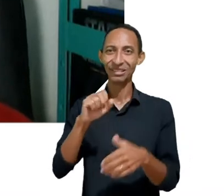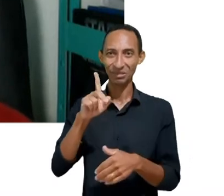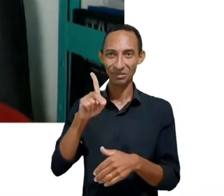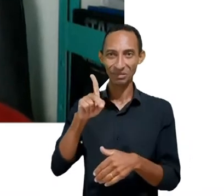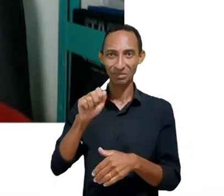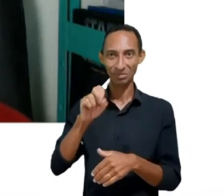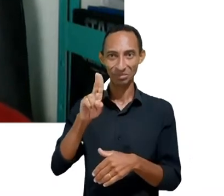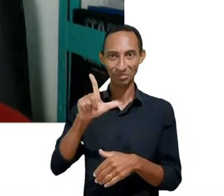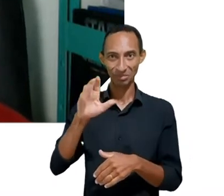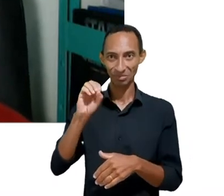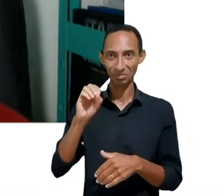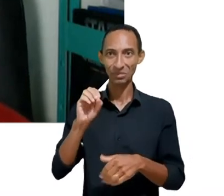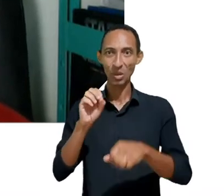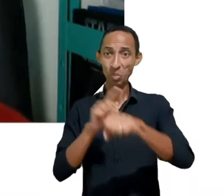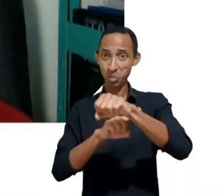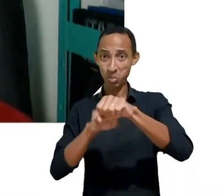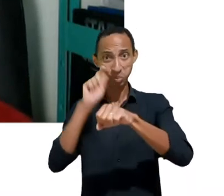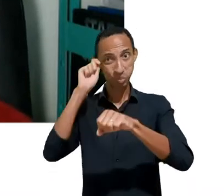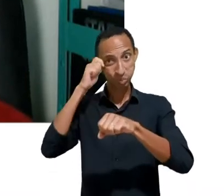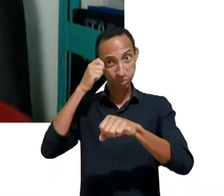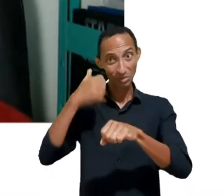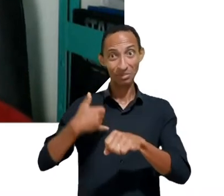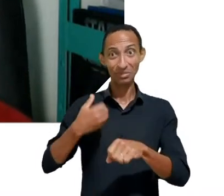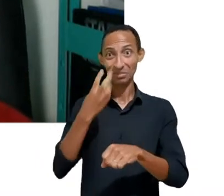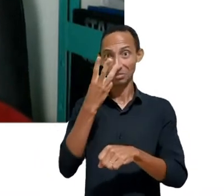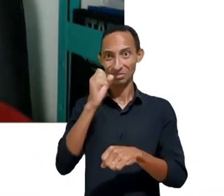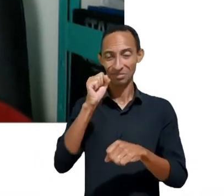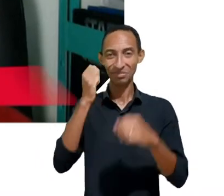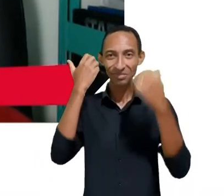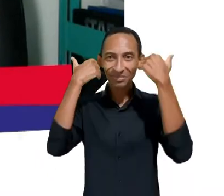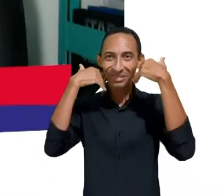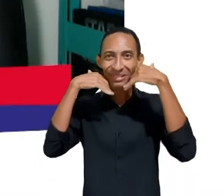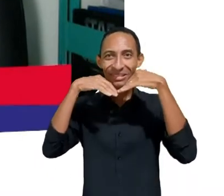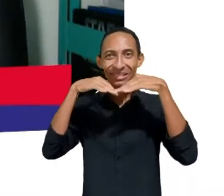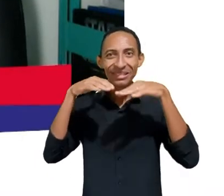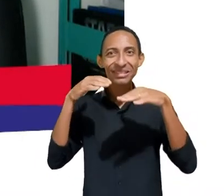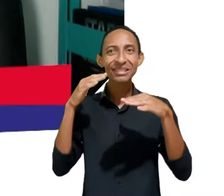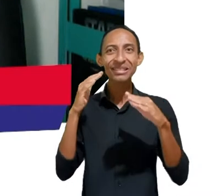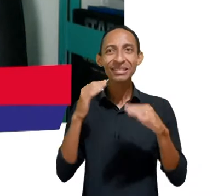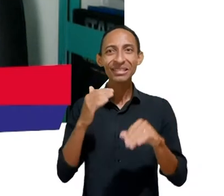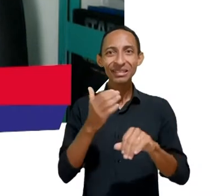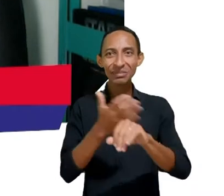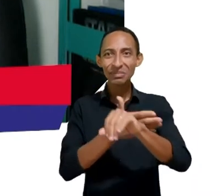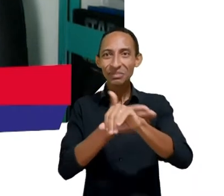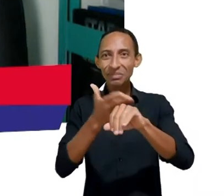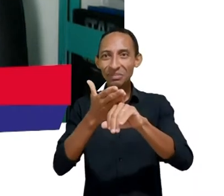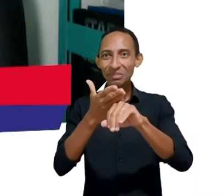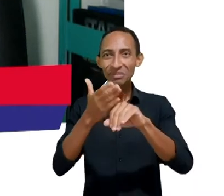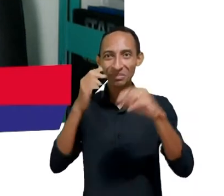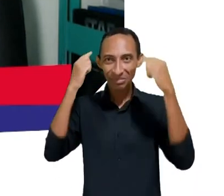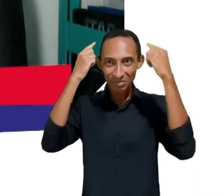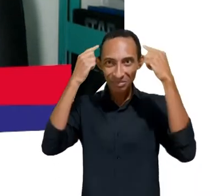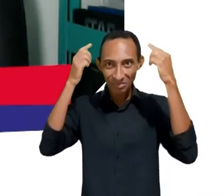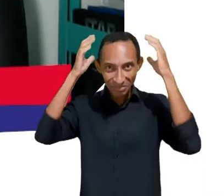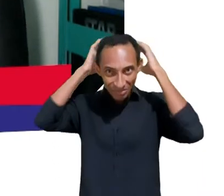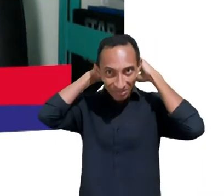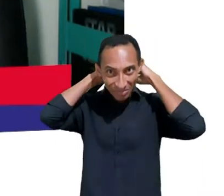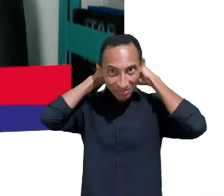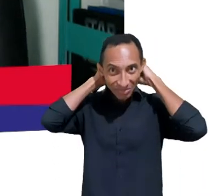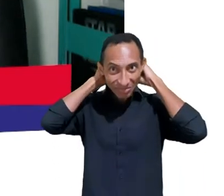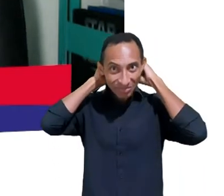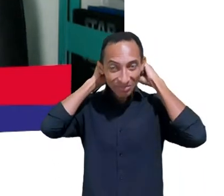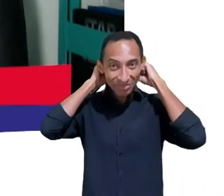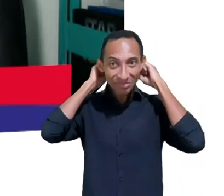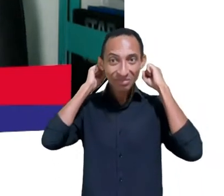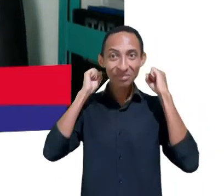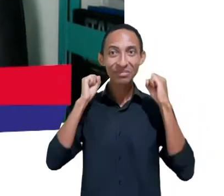38 anos, barba grisalha, cabelo preto, cacheado e comprido, amarrado em rabo de cavalo. Eu tenho